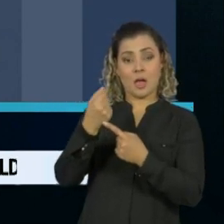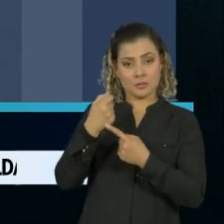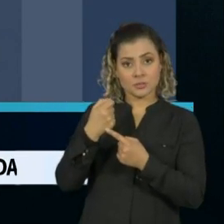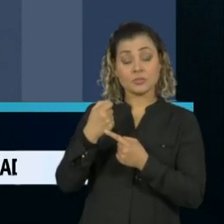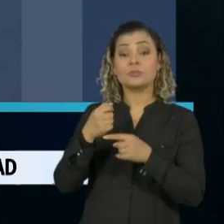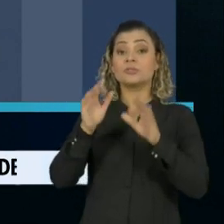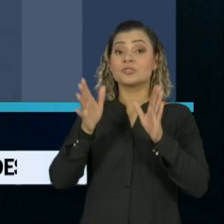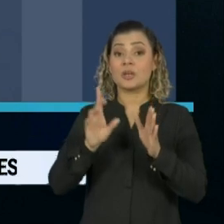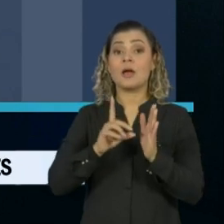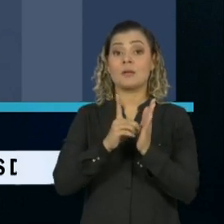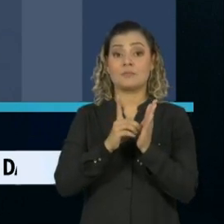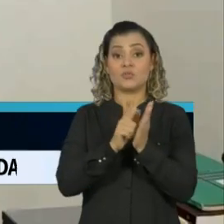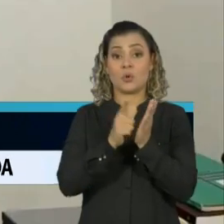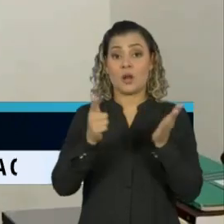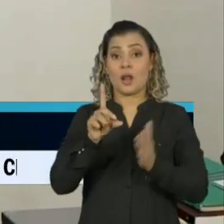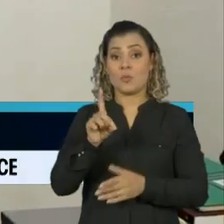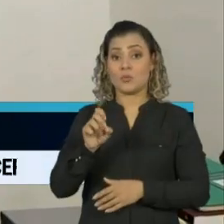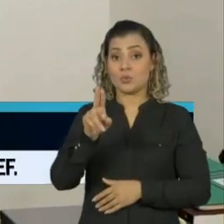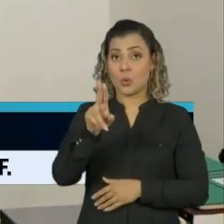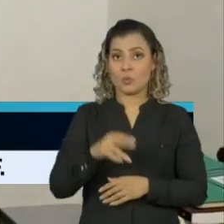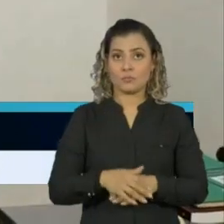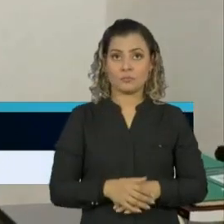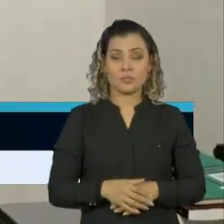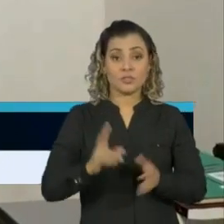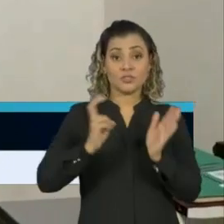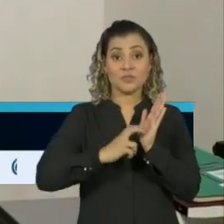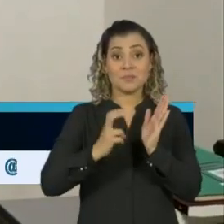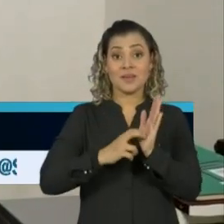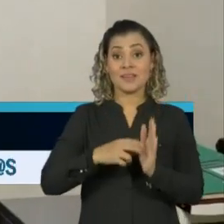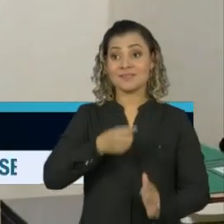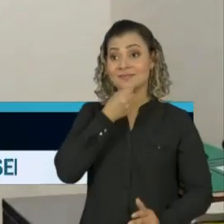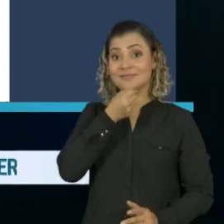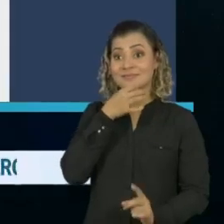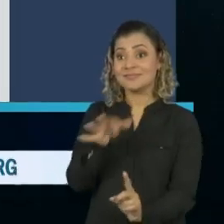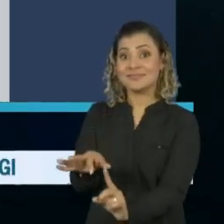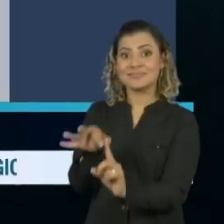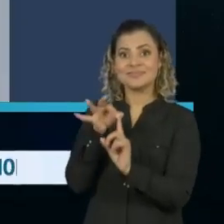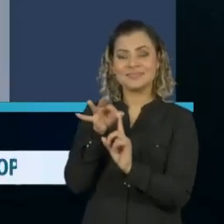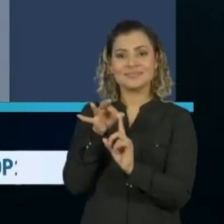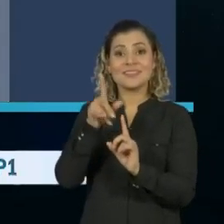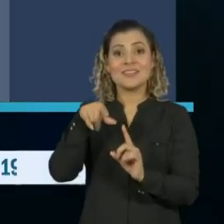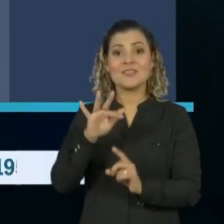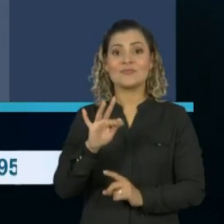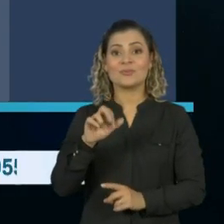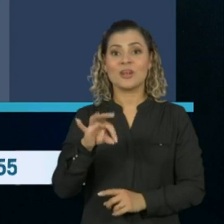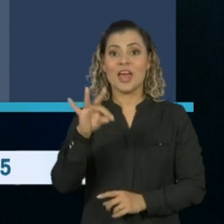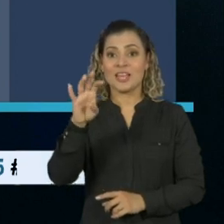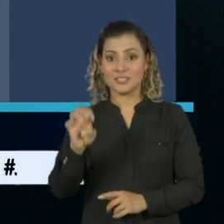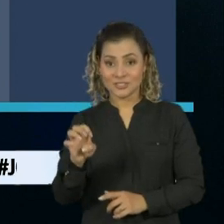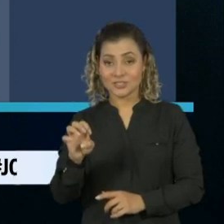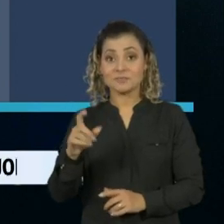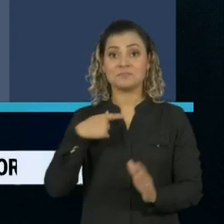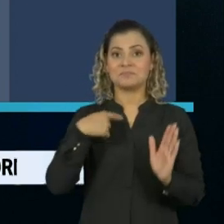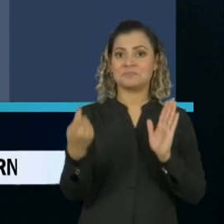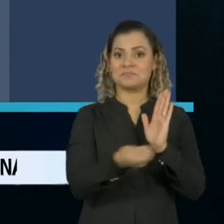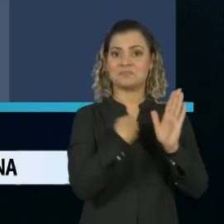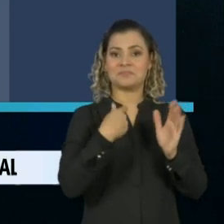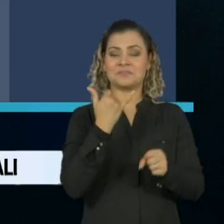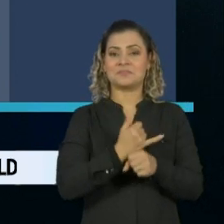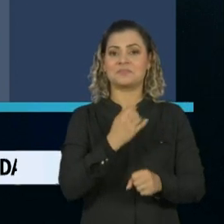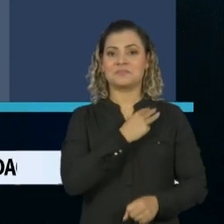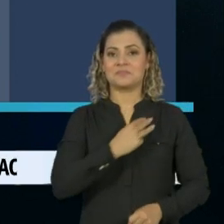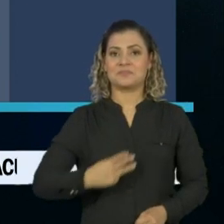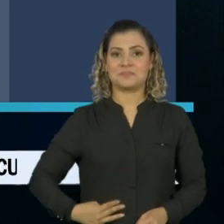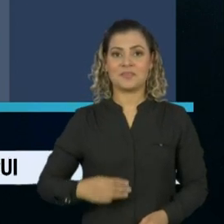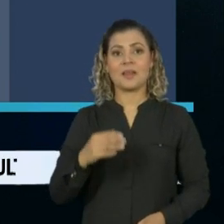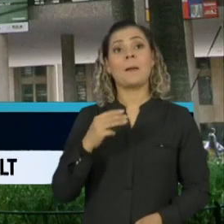extra do Diário Oficial da União. De manhã, Mantovani tinha sido nomeado para o comando da Funarte, com a assinatura do ministro-chefe da Casa